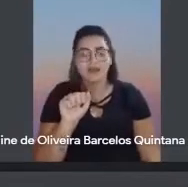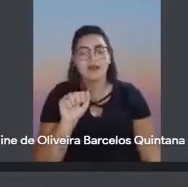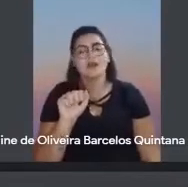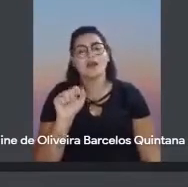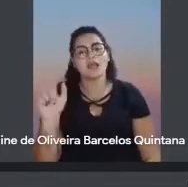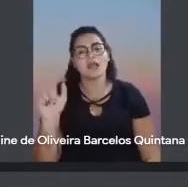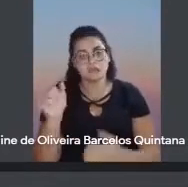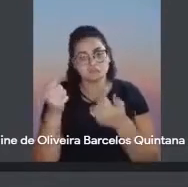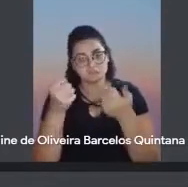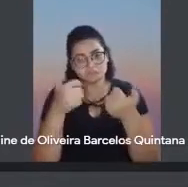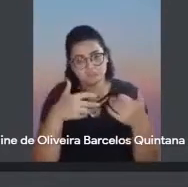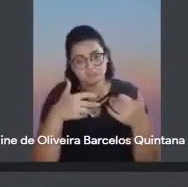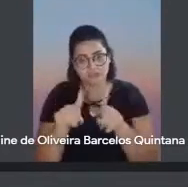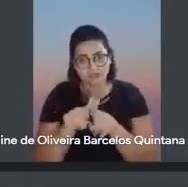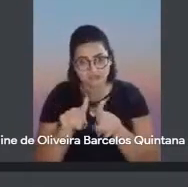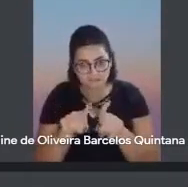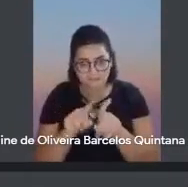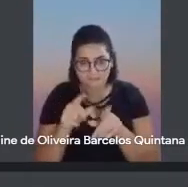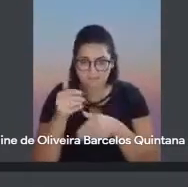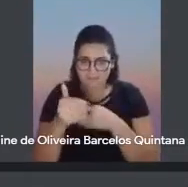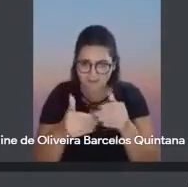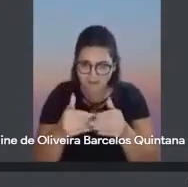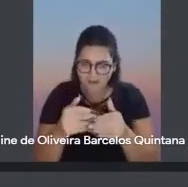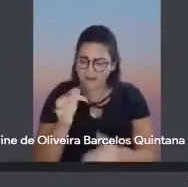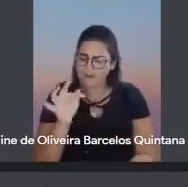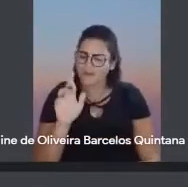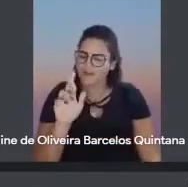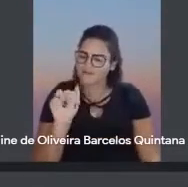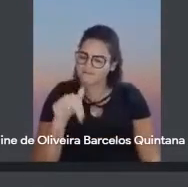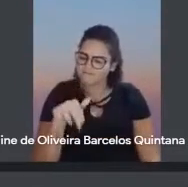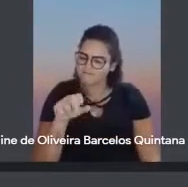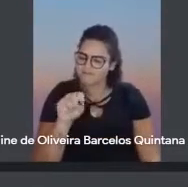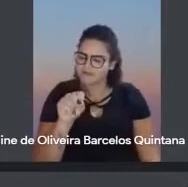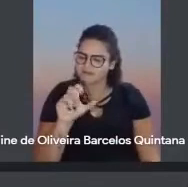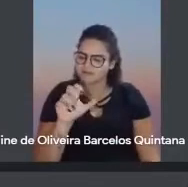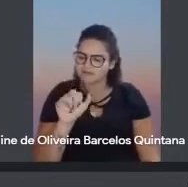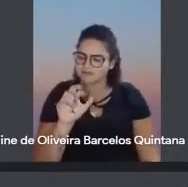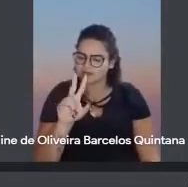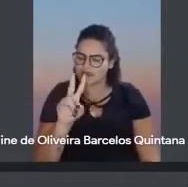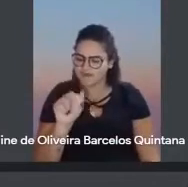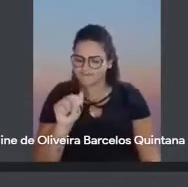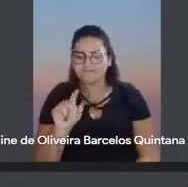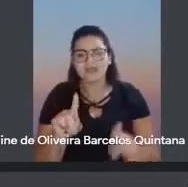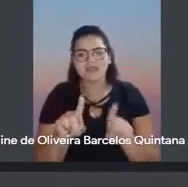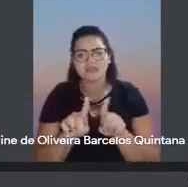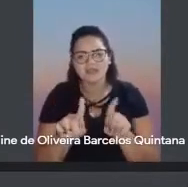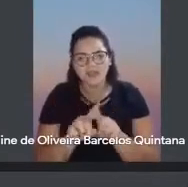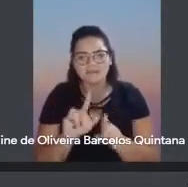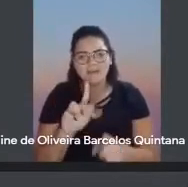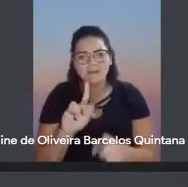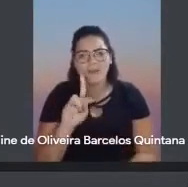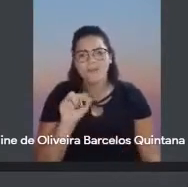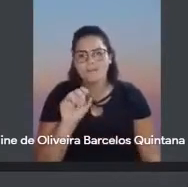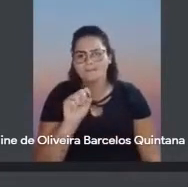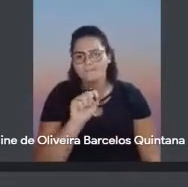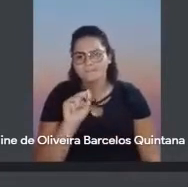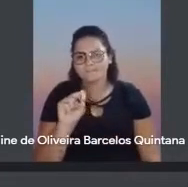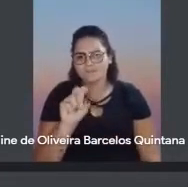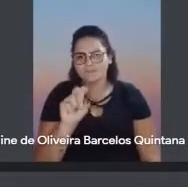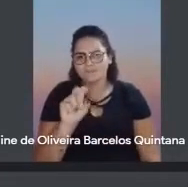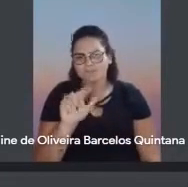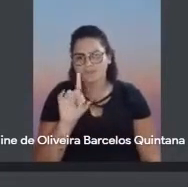cita também o processo do Franz Kafka, cita os possuídos de Dostoiévski. Ele faz uma lista dos